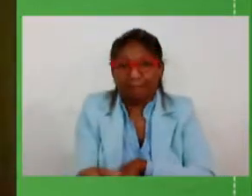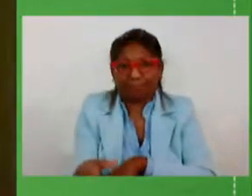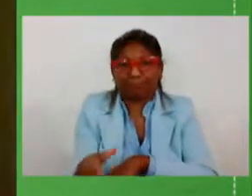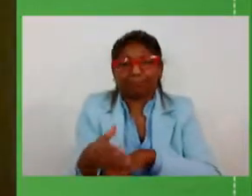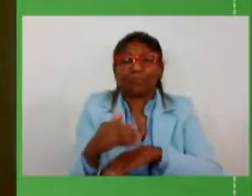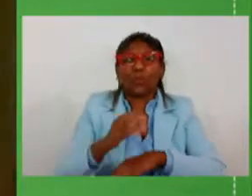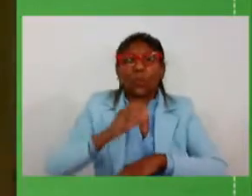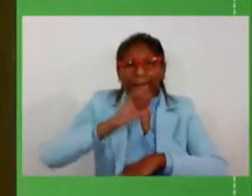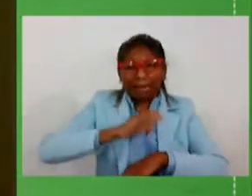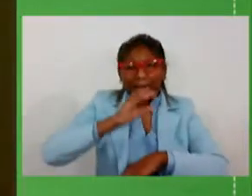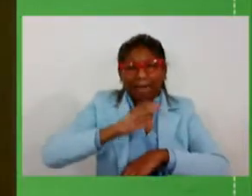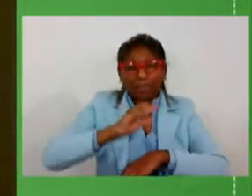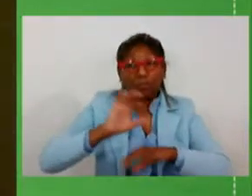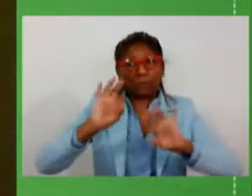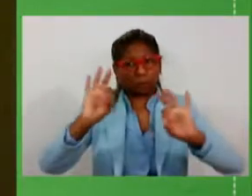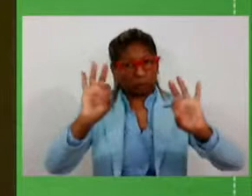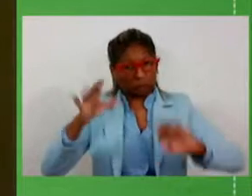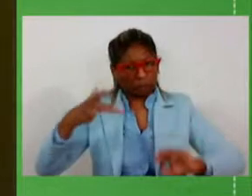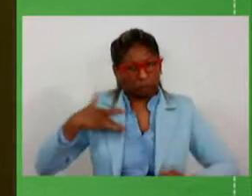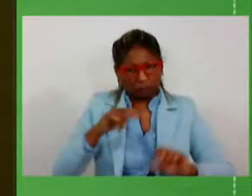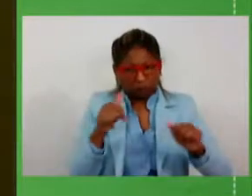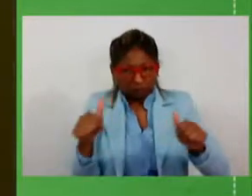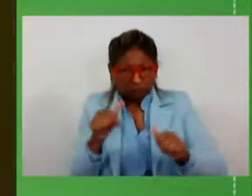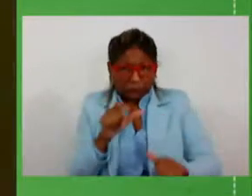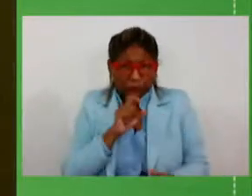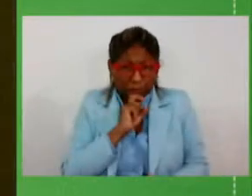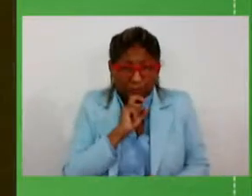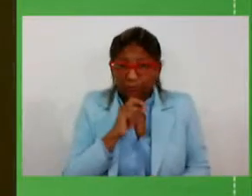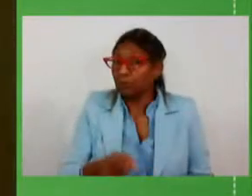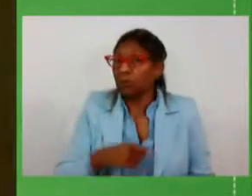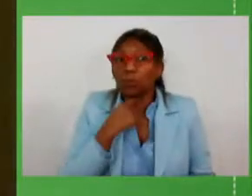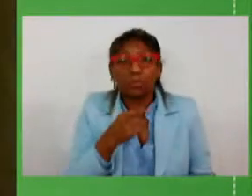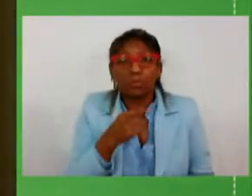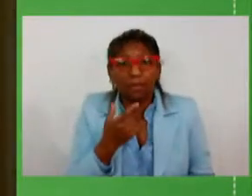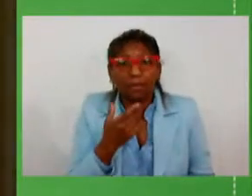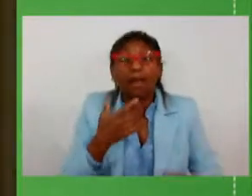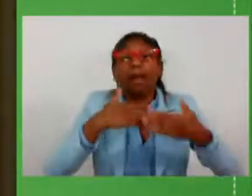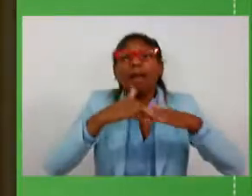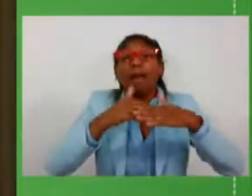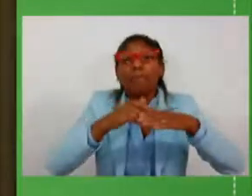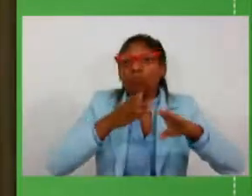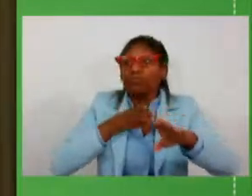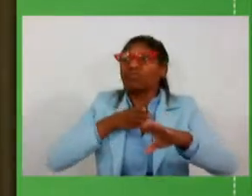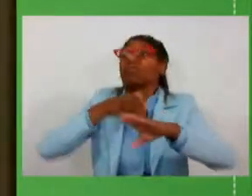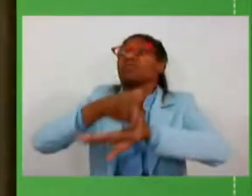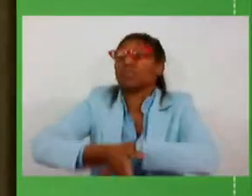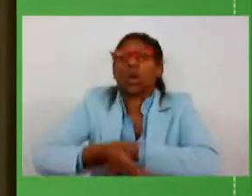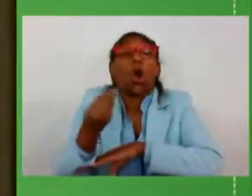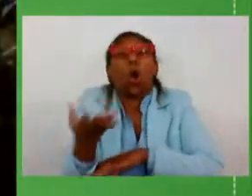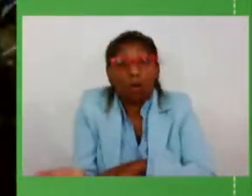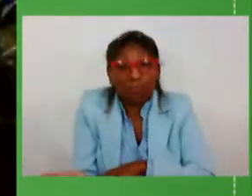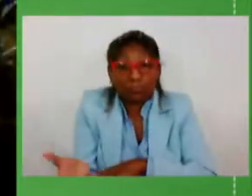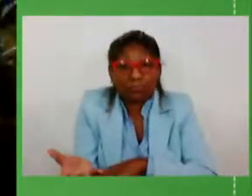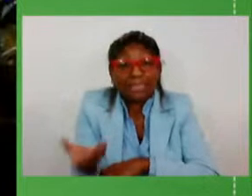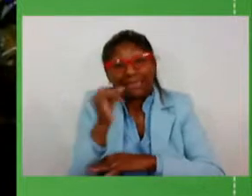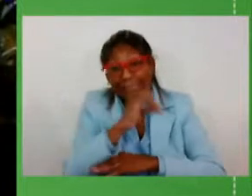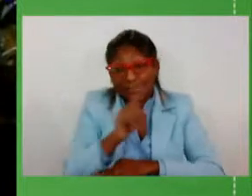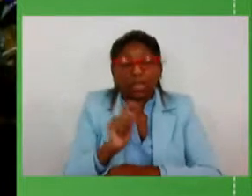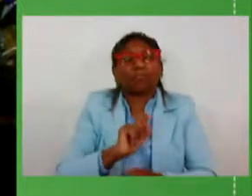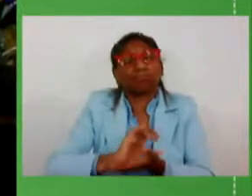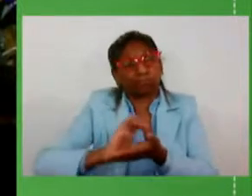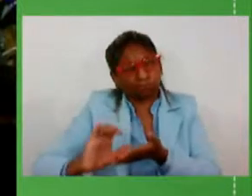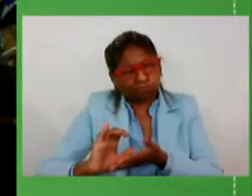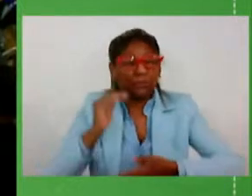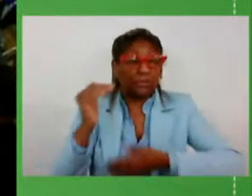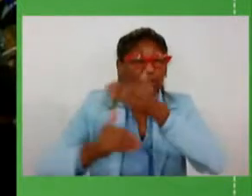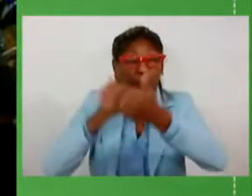exigem condições sanitárias entre elas por exemplo a via pavimentada então quando a gente está falando aqui investimento em estrada a gente está falando em desenvolvimento